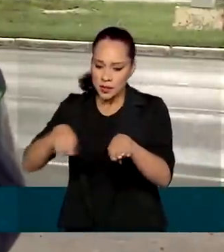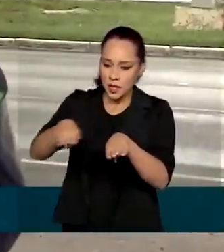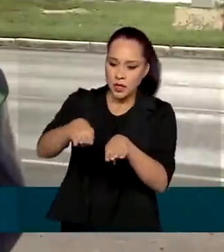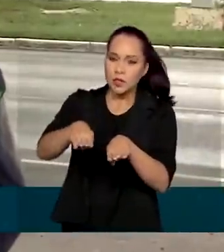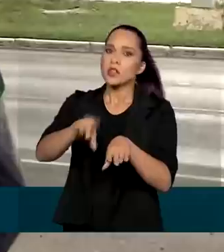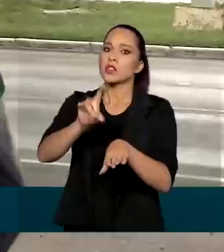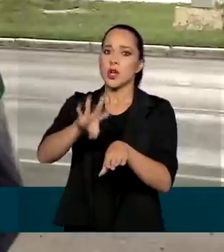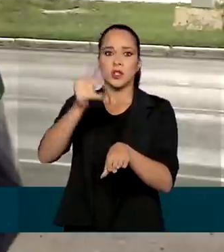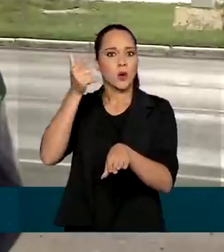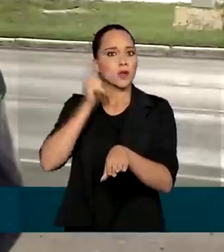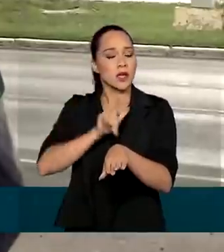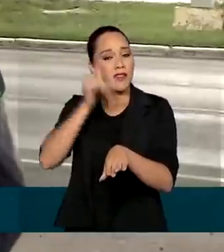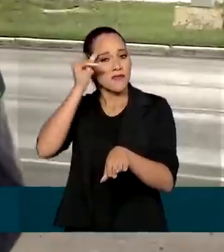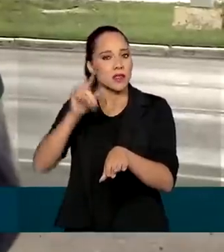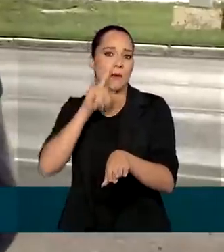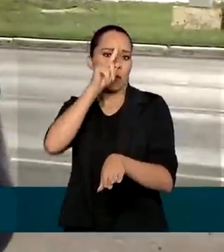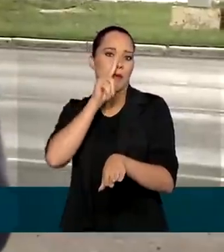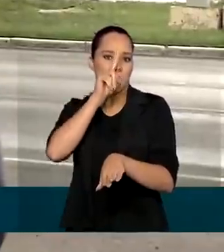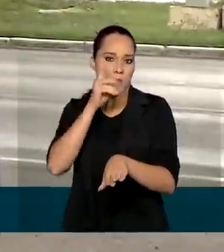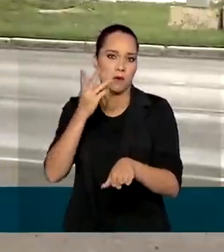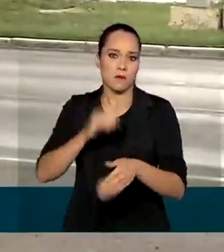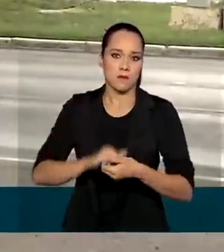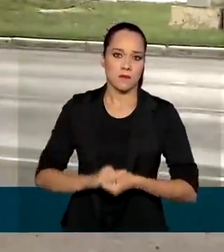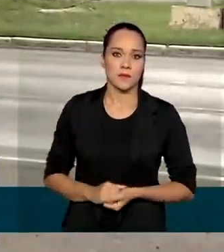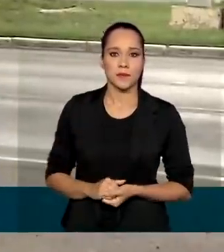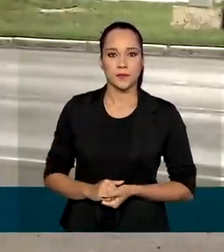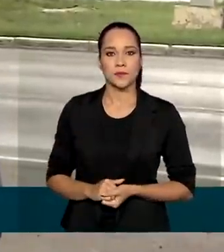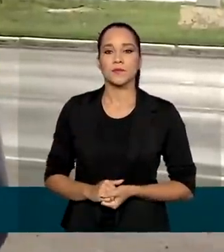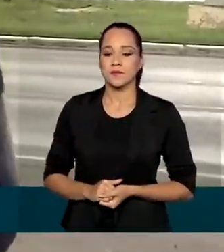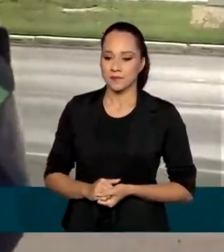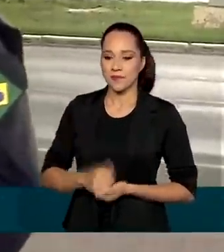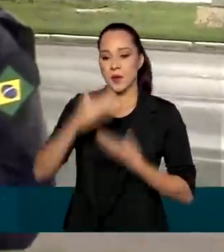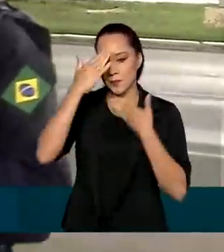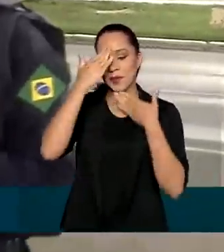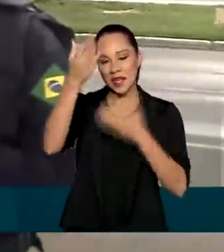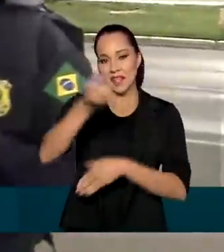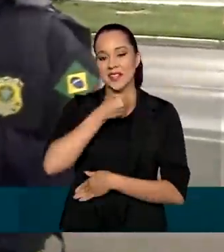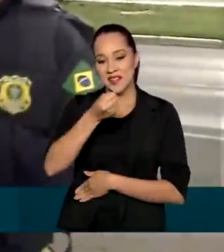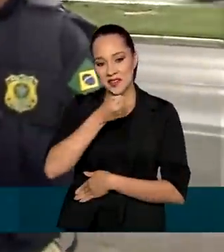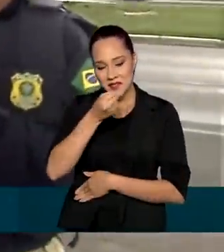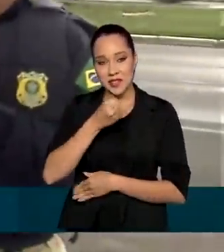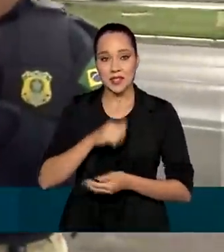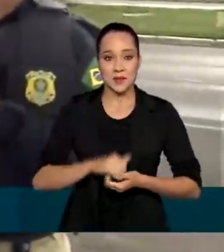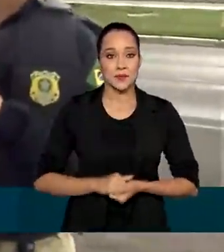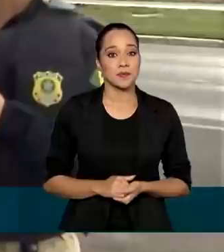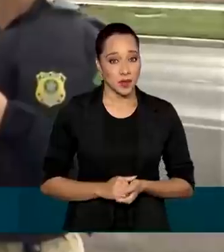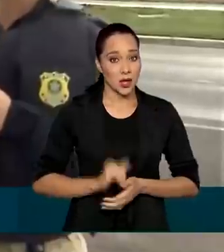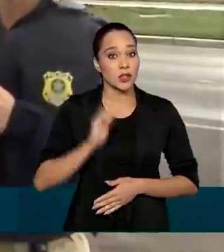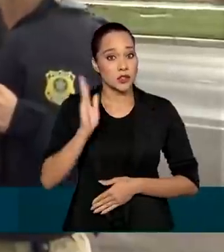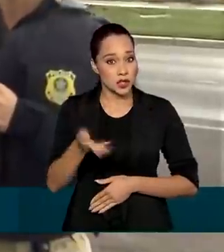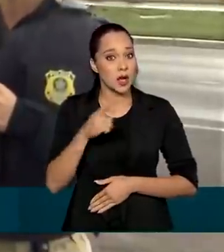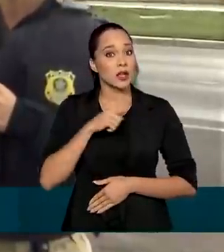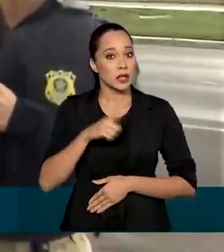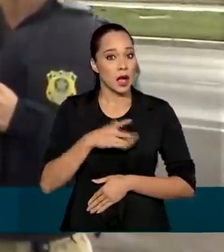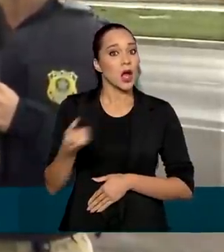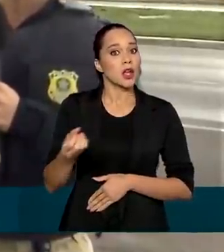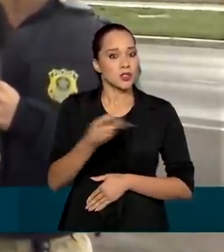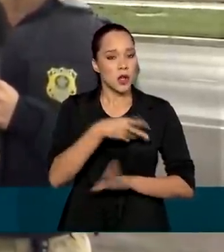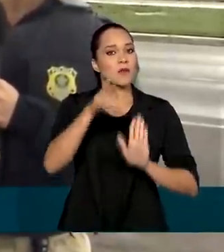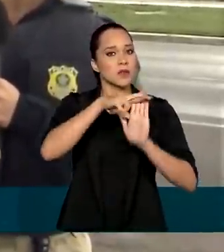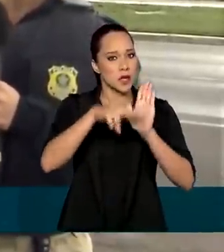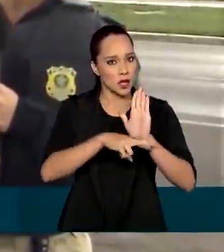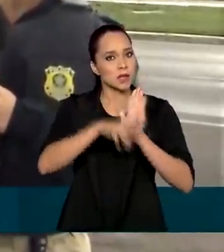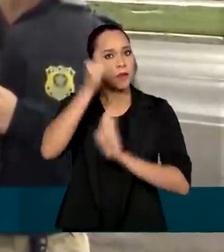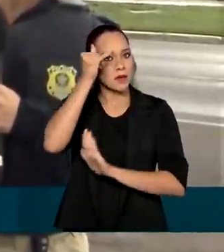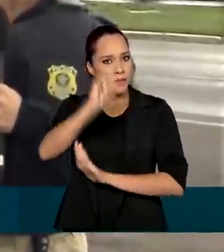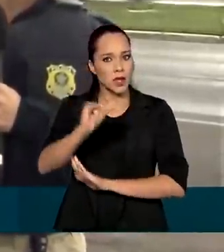manobra sem se colocar em risco e sem colocar outras pessoas em risco também. Muito obrigada pela entrevista, inspetor. E olha, já estão em vigor as novas regras para